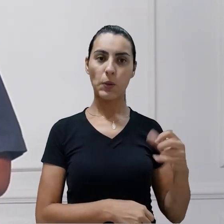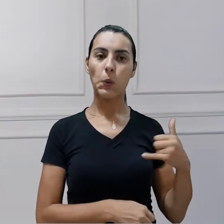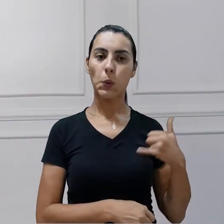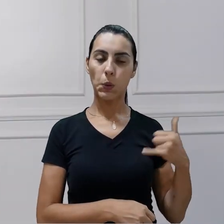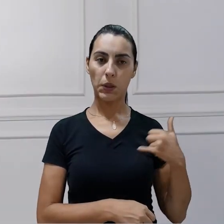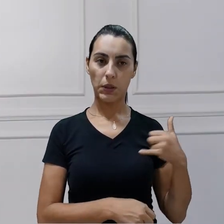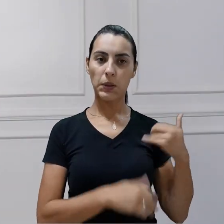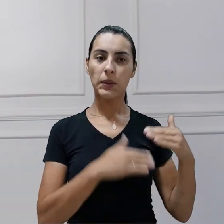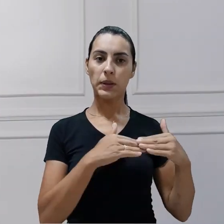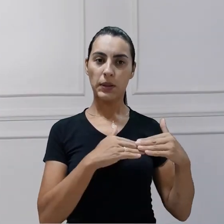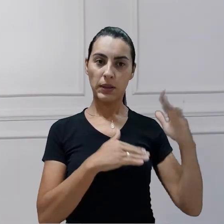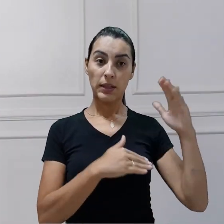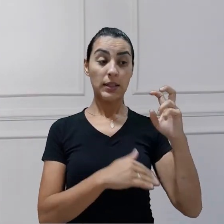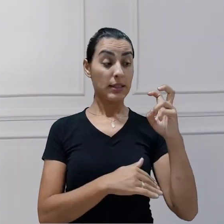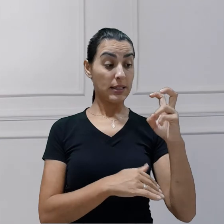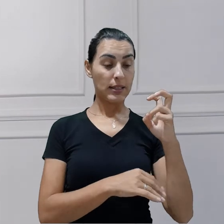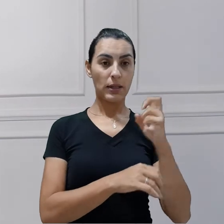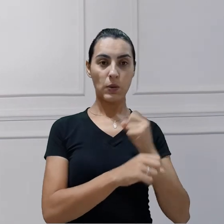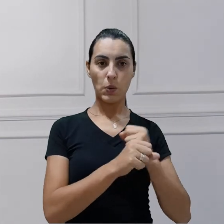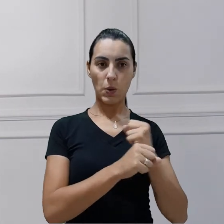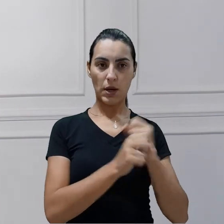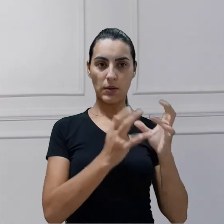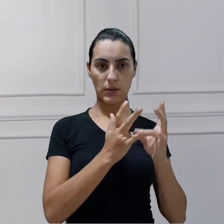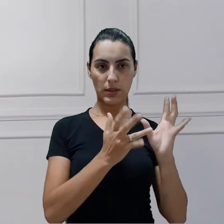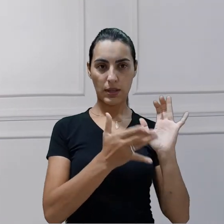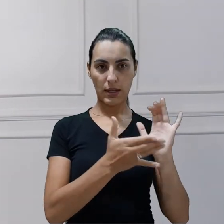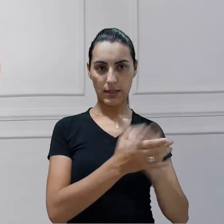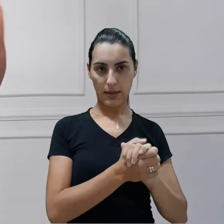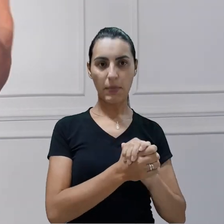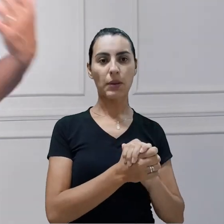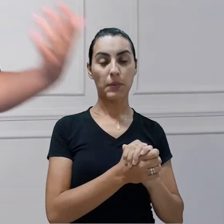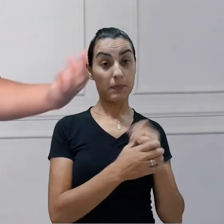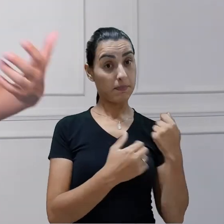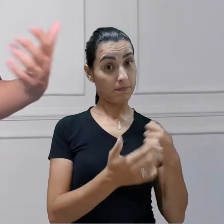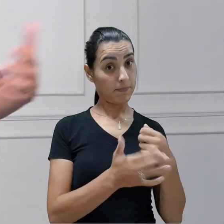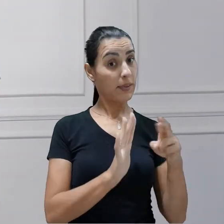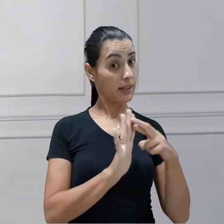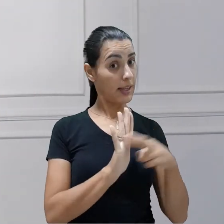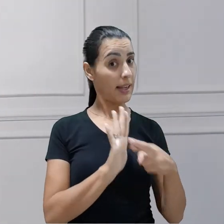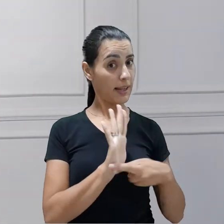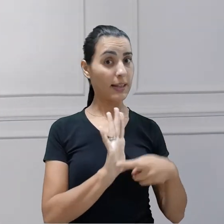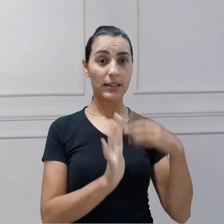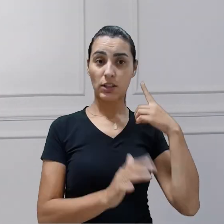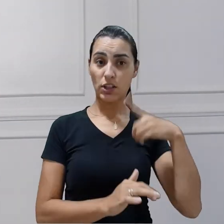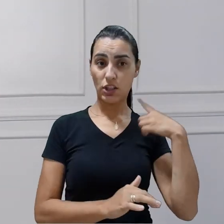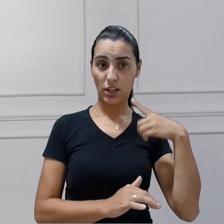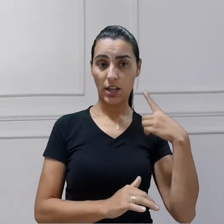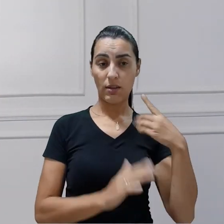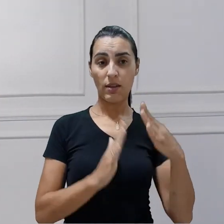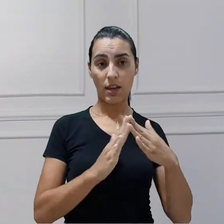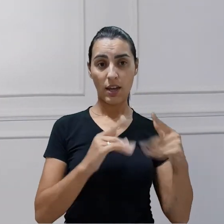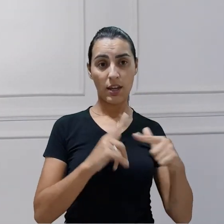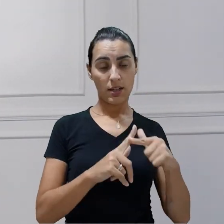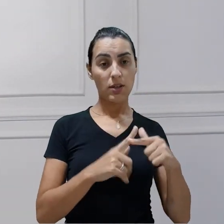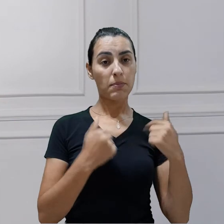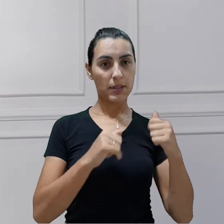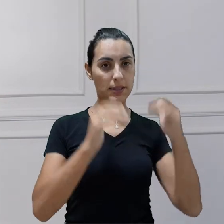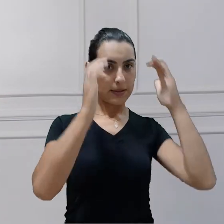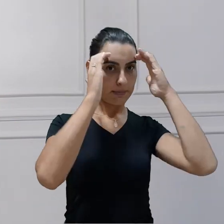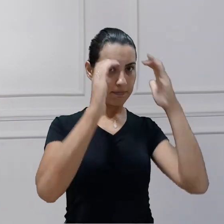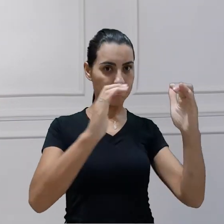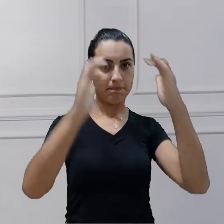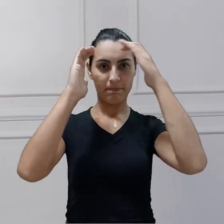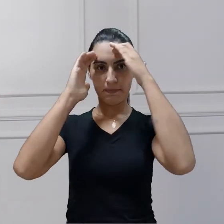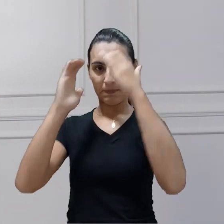idade e 5 anos de matrimônio. Então, também tem que atender a estas regras.